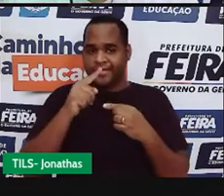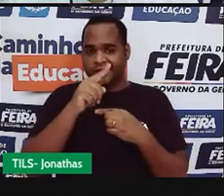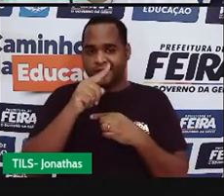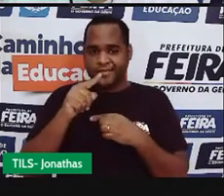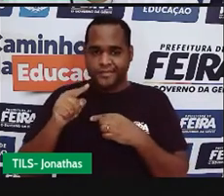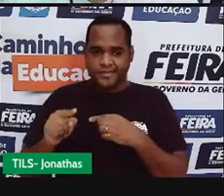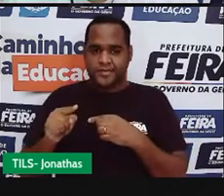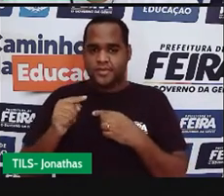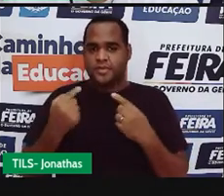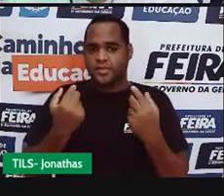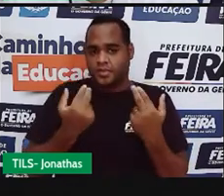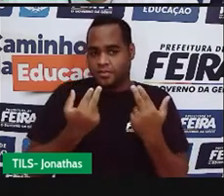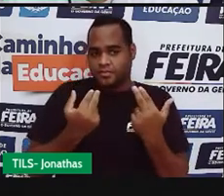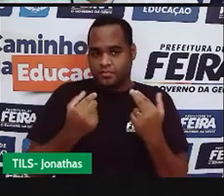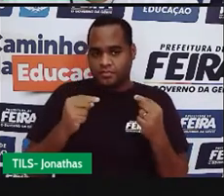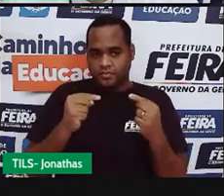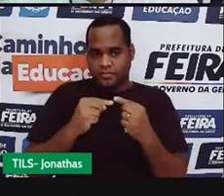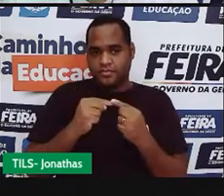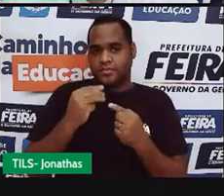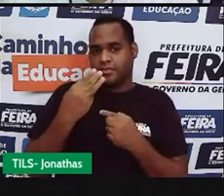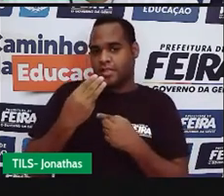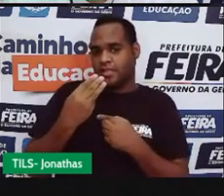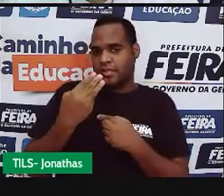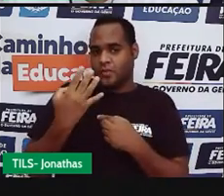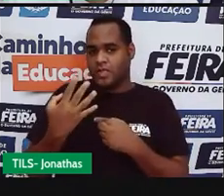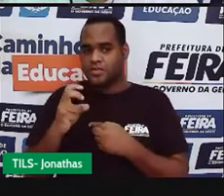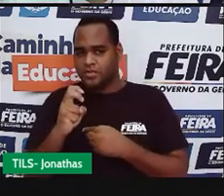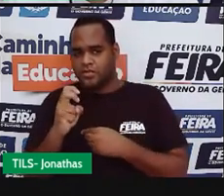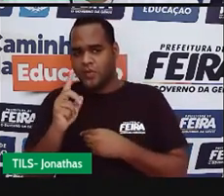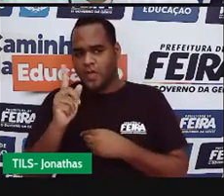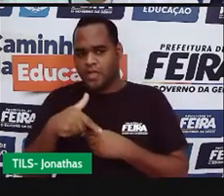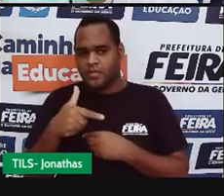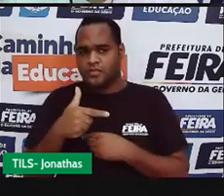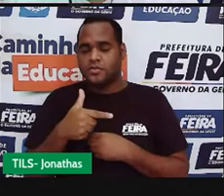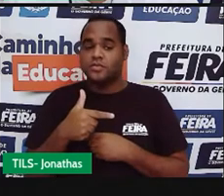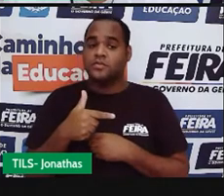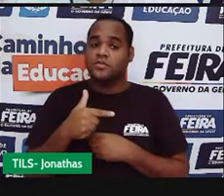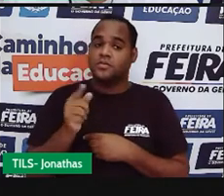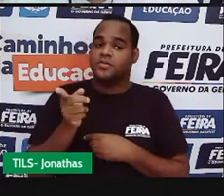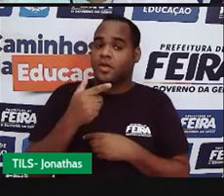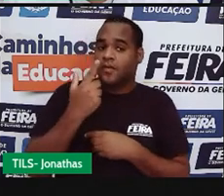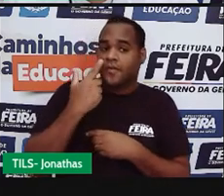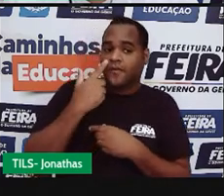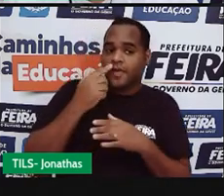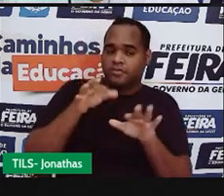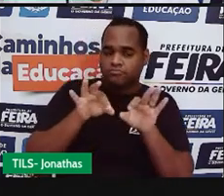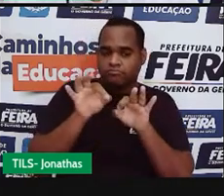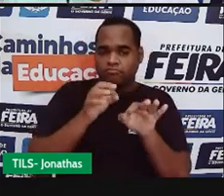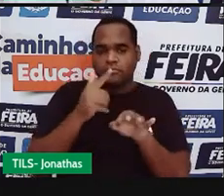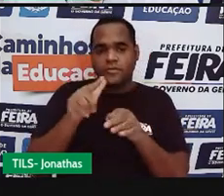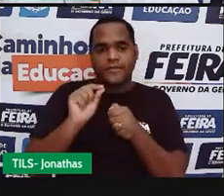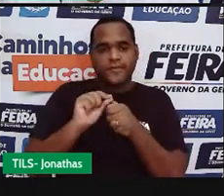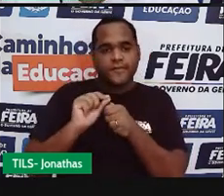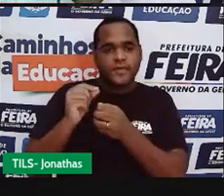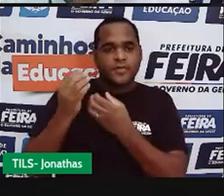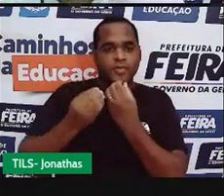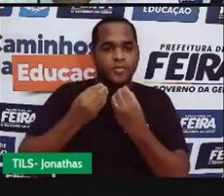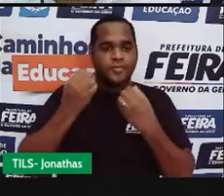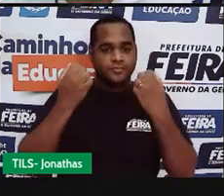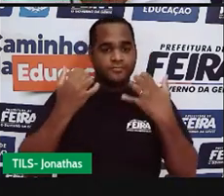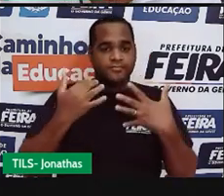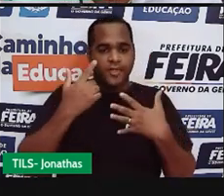tenham medidas três, quatro e cinco? Aí, o que é que a gente faz? Vamos medir